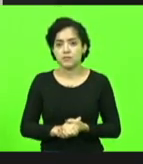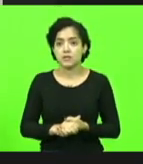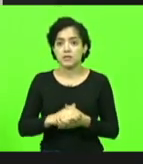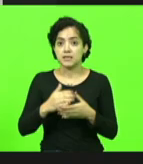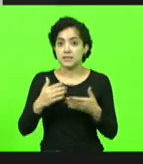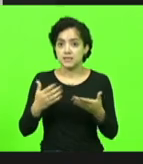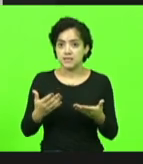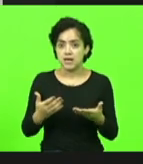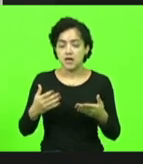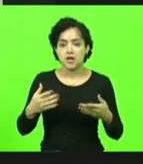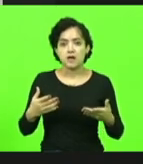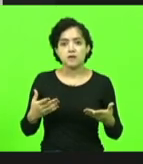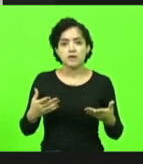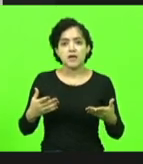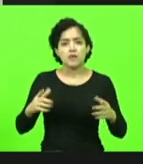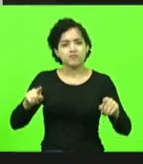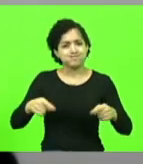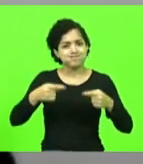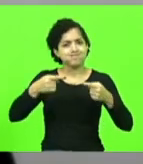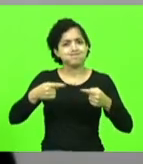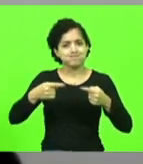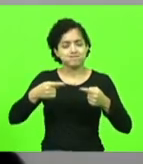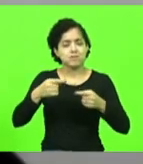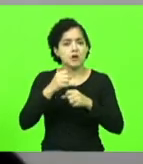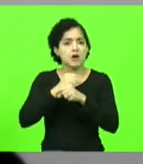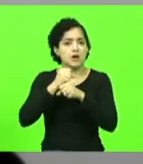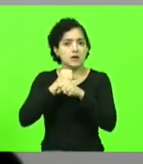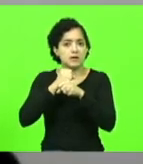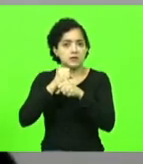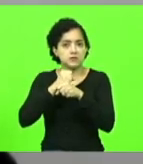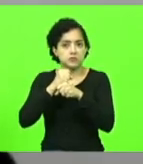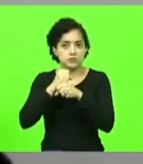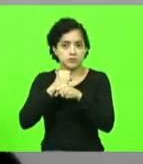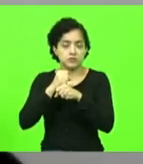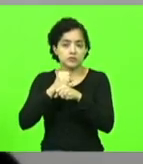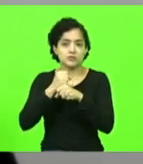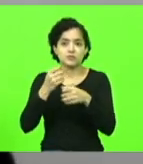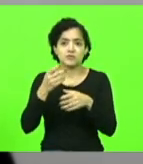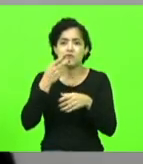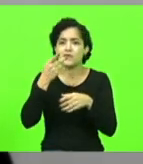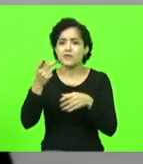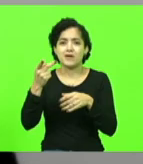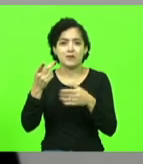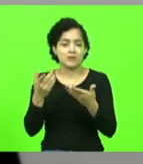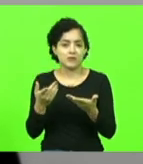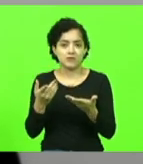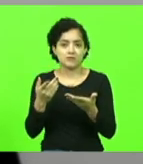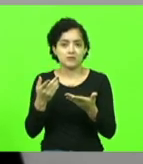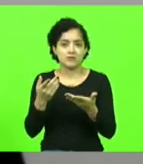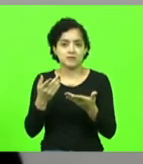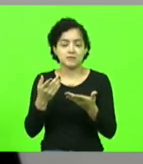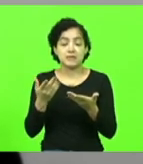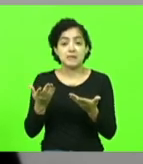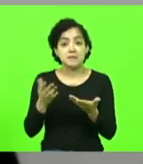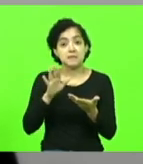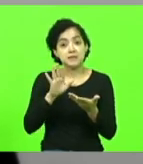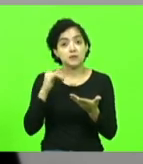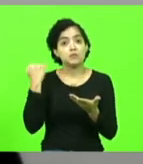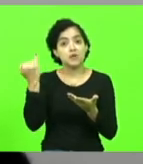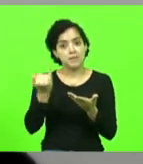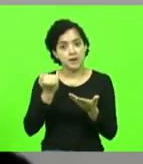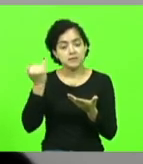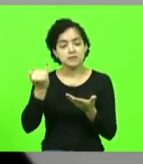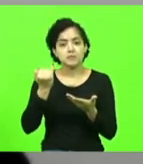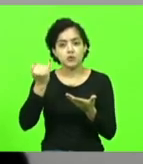um conflito, inclusive, que por muitos anos não se falou muito dele. E é importante a gente